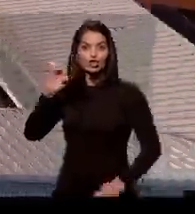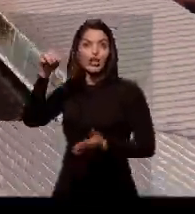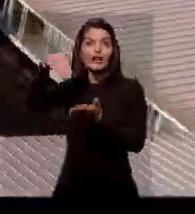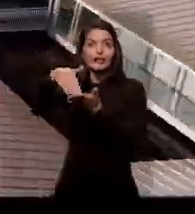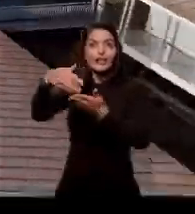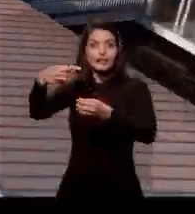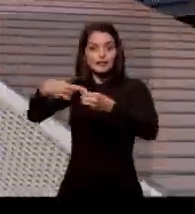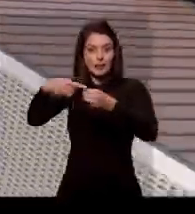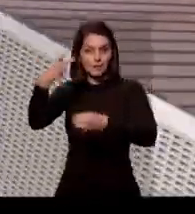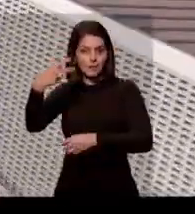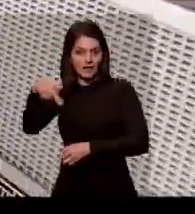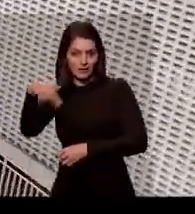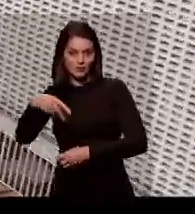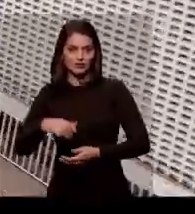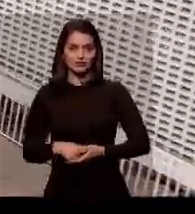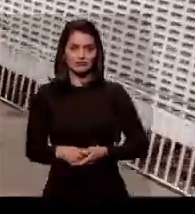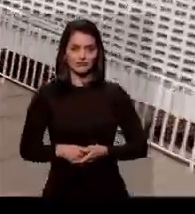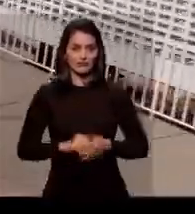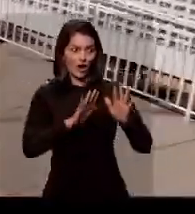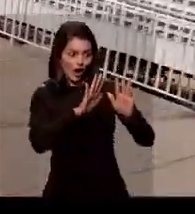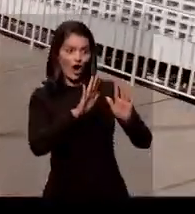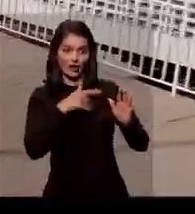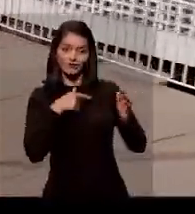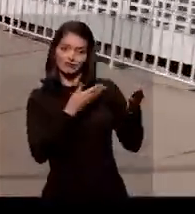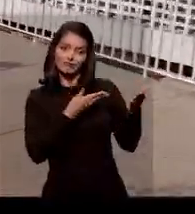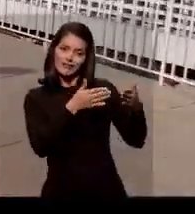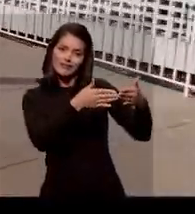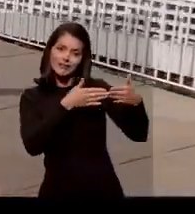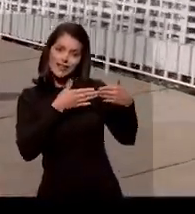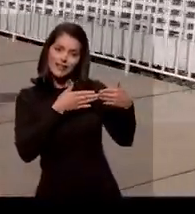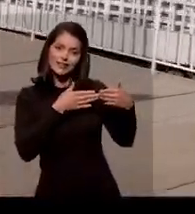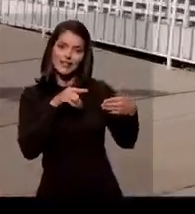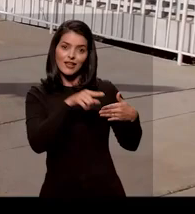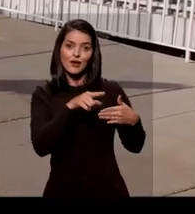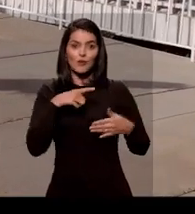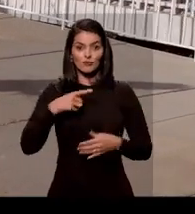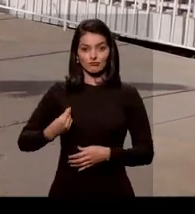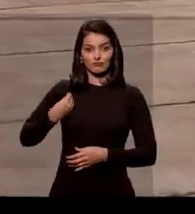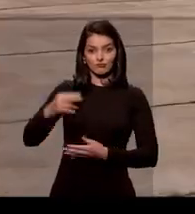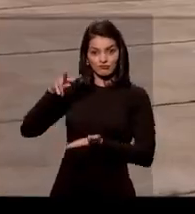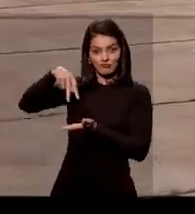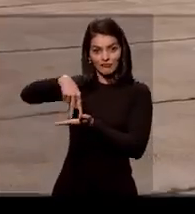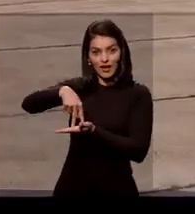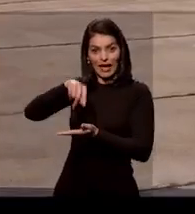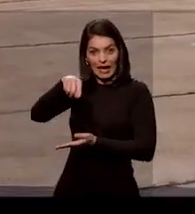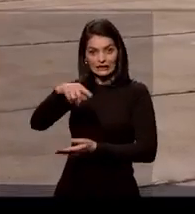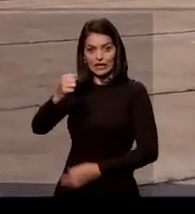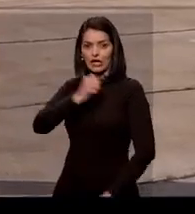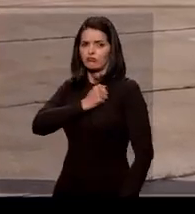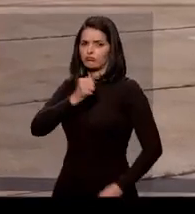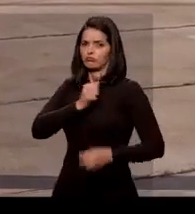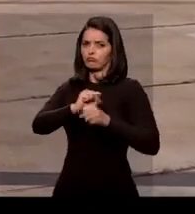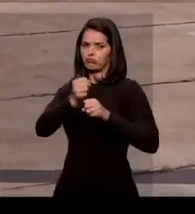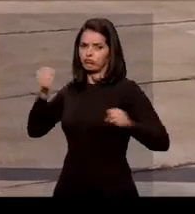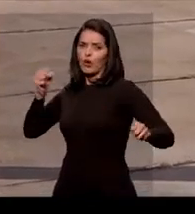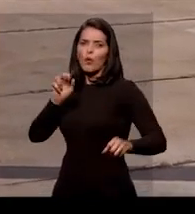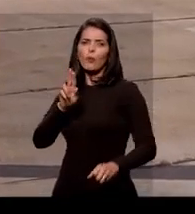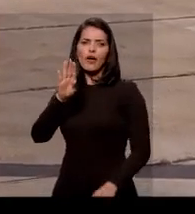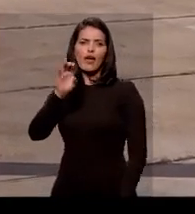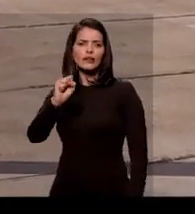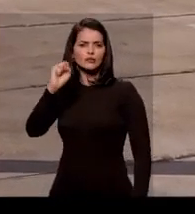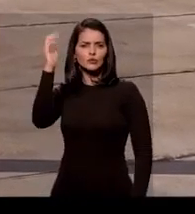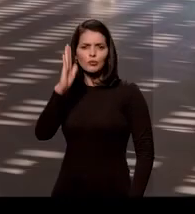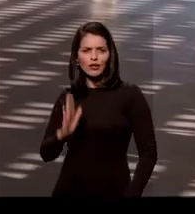Ivanês, me dá licença para falar aqui de baixo. Esta é a maior UBS do Brasil e é mais bonita também. Ganhou até